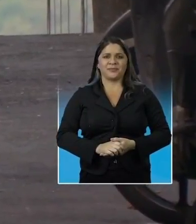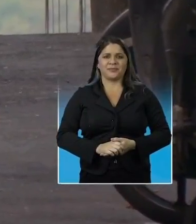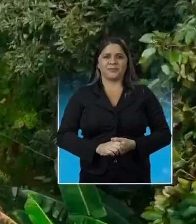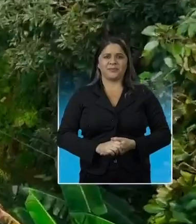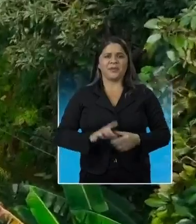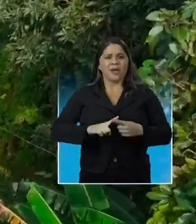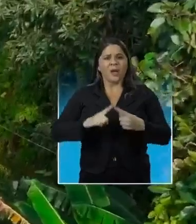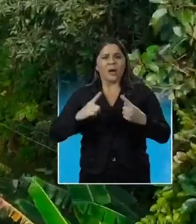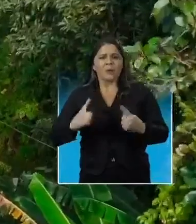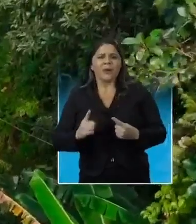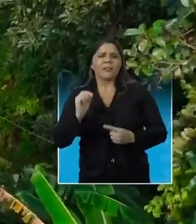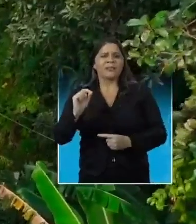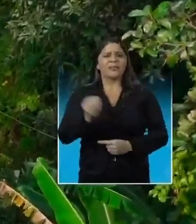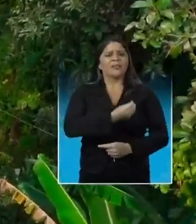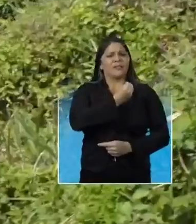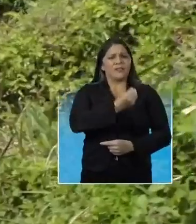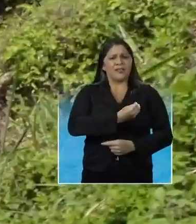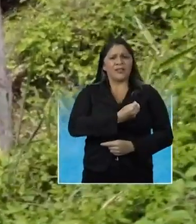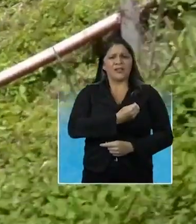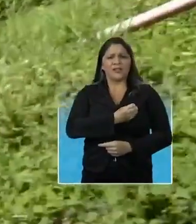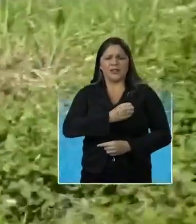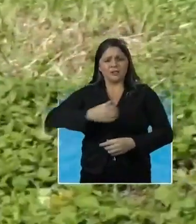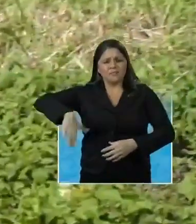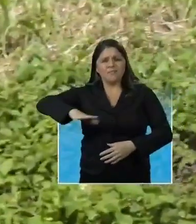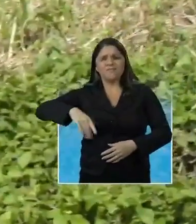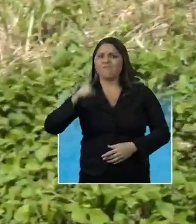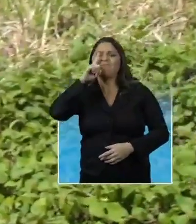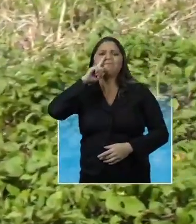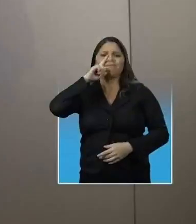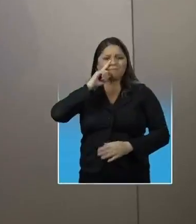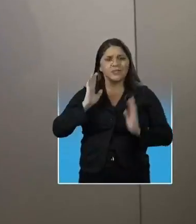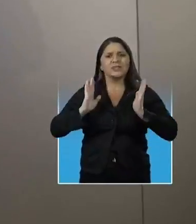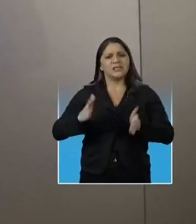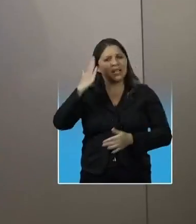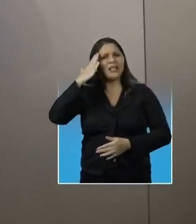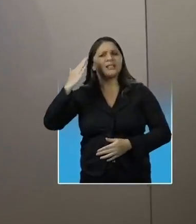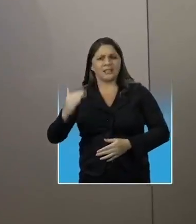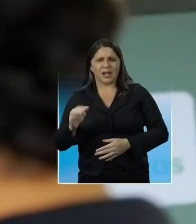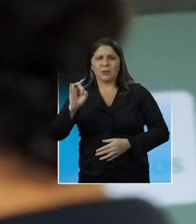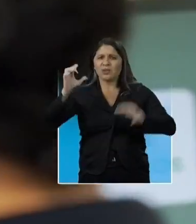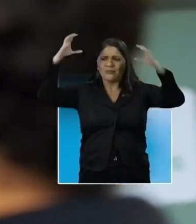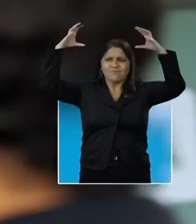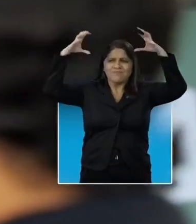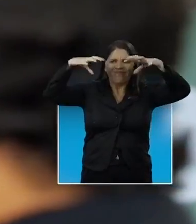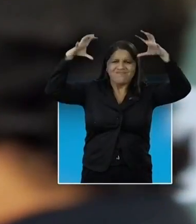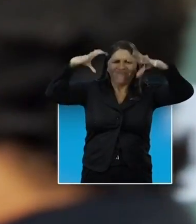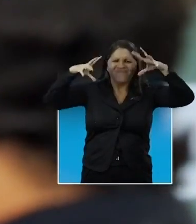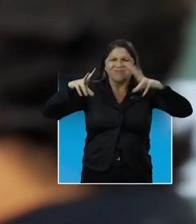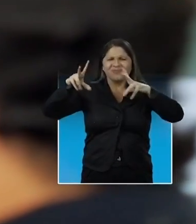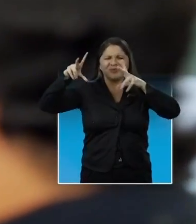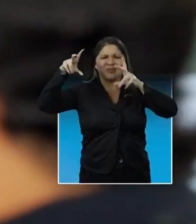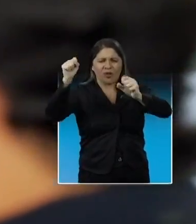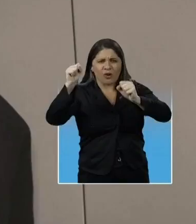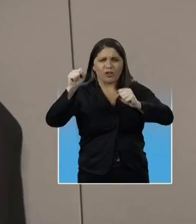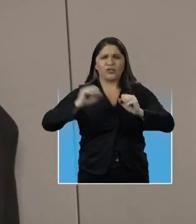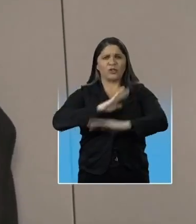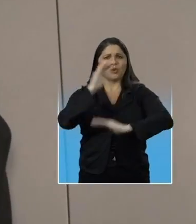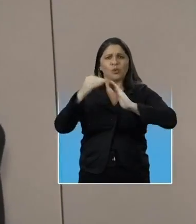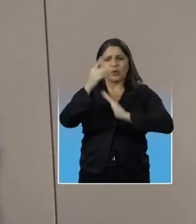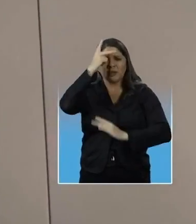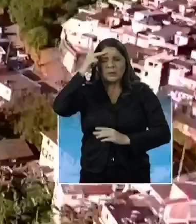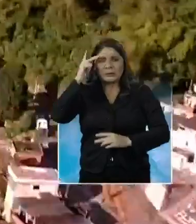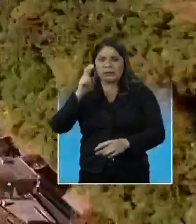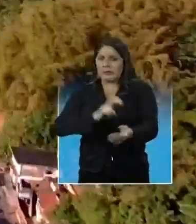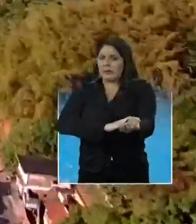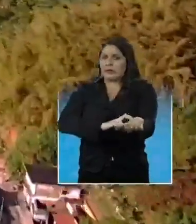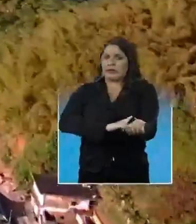Mas quem vive em área de risco no morro já sabe. É só cair uma chuva mais forte e todo mundo fica